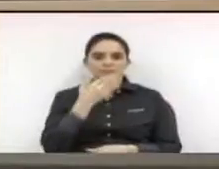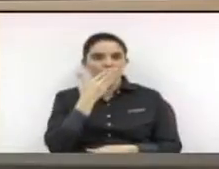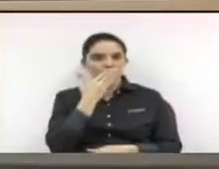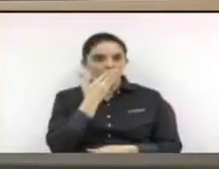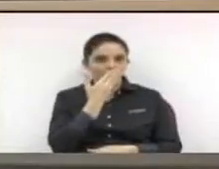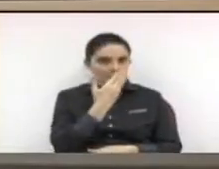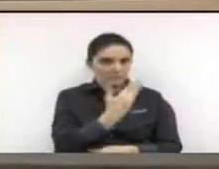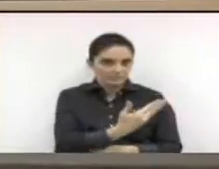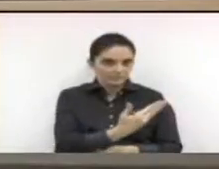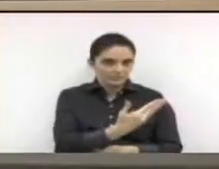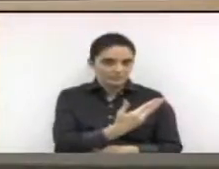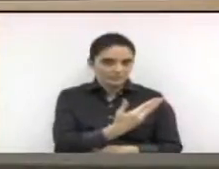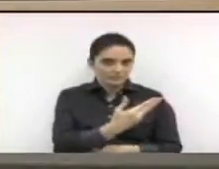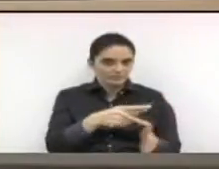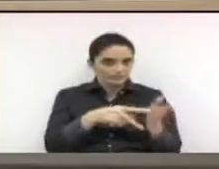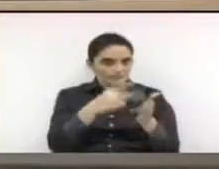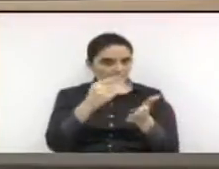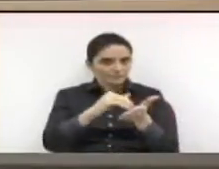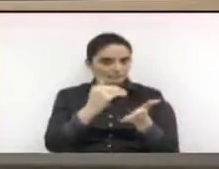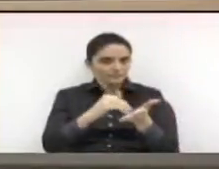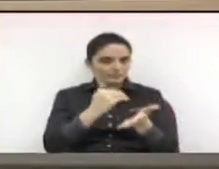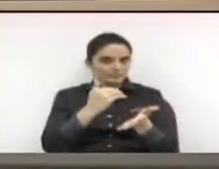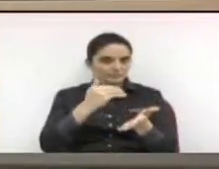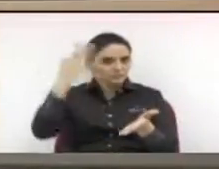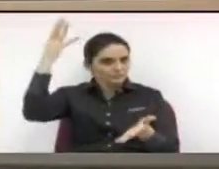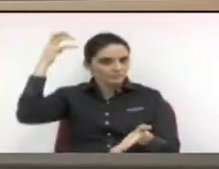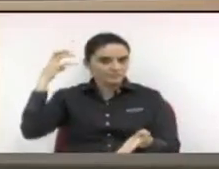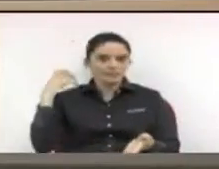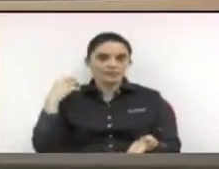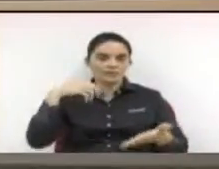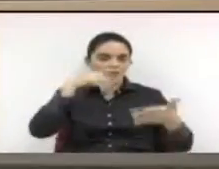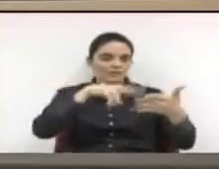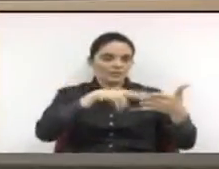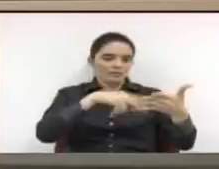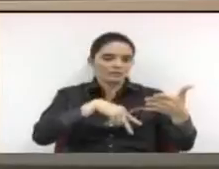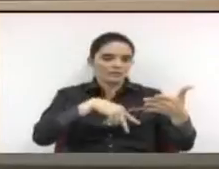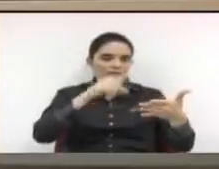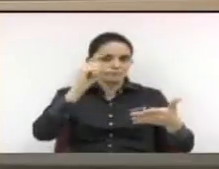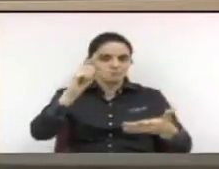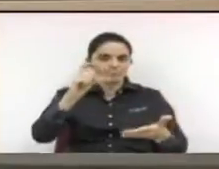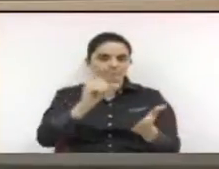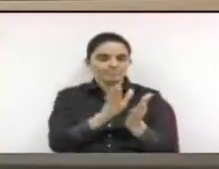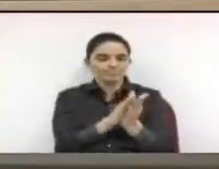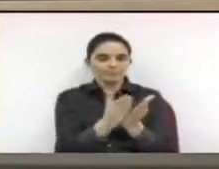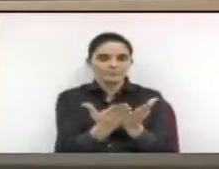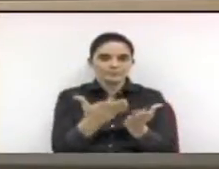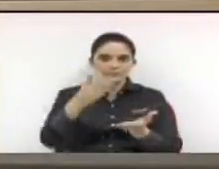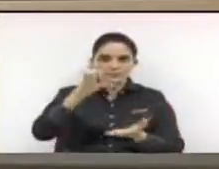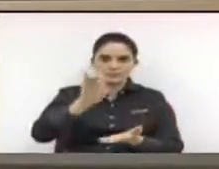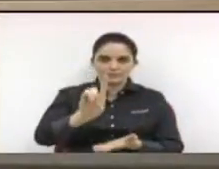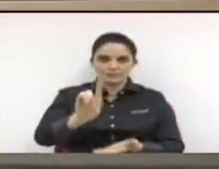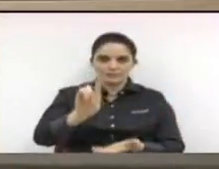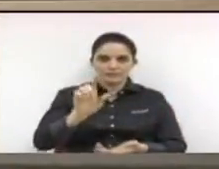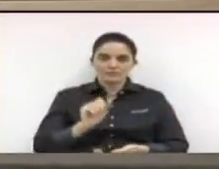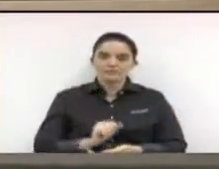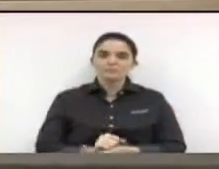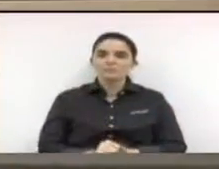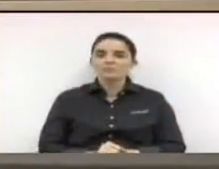à segunda secretária, vereadora Lu Bogo, que faça a leitura de um trecho da Bíblia Sagrada.